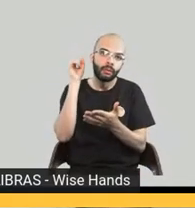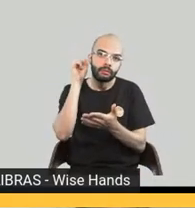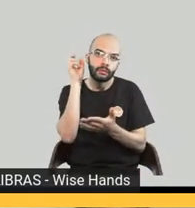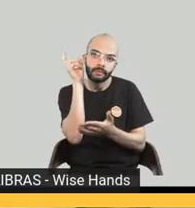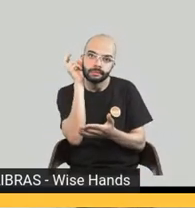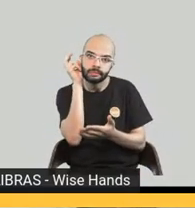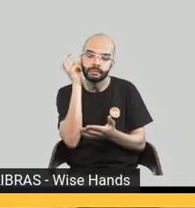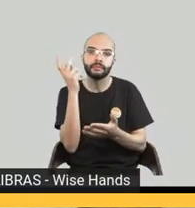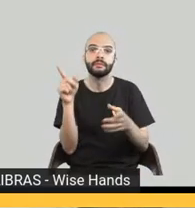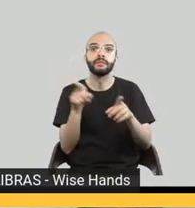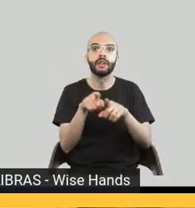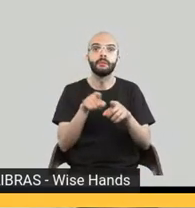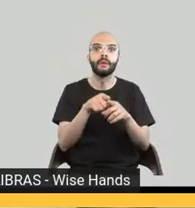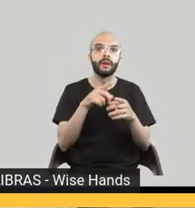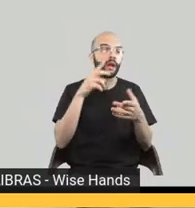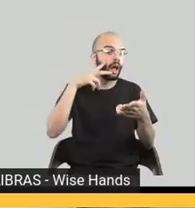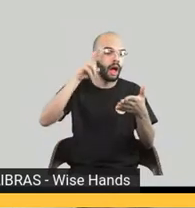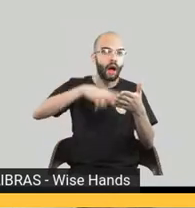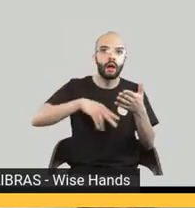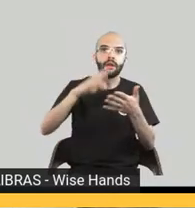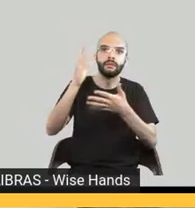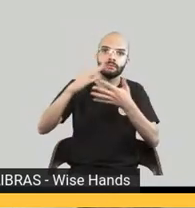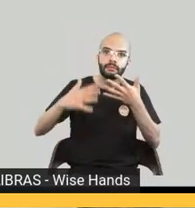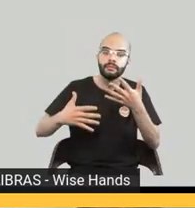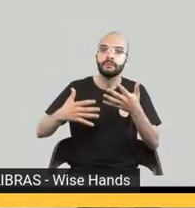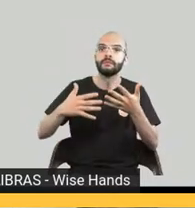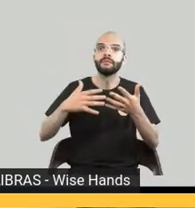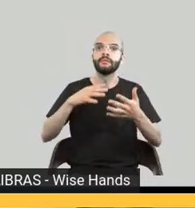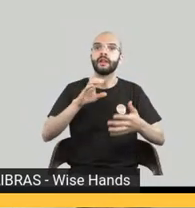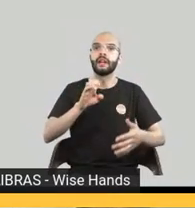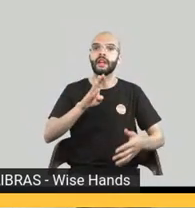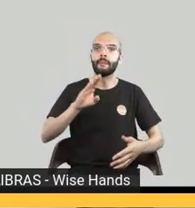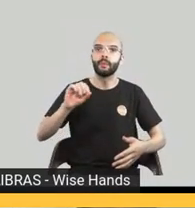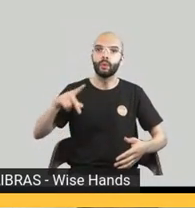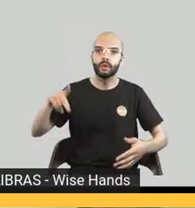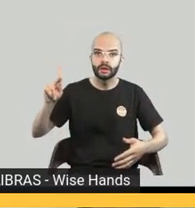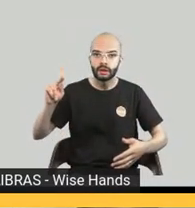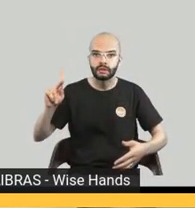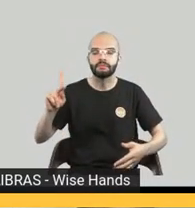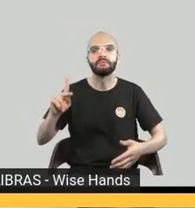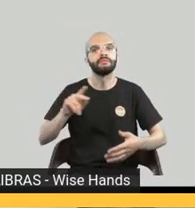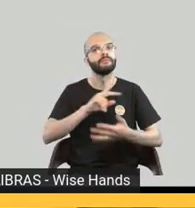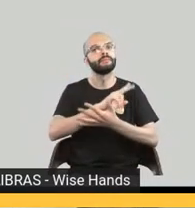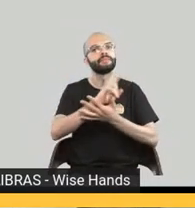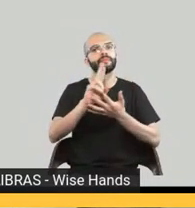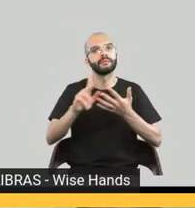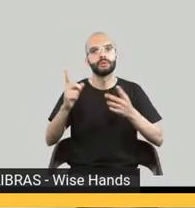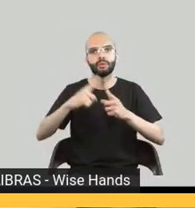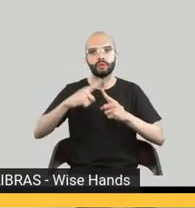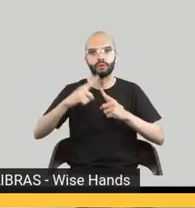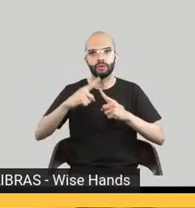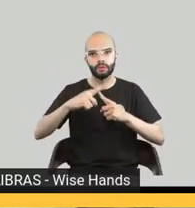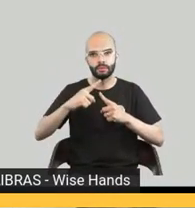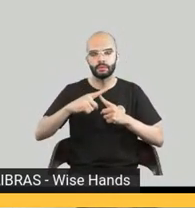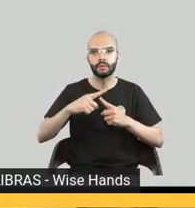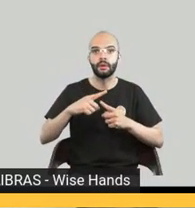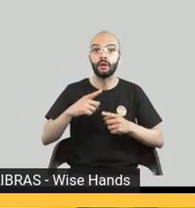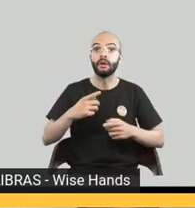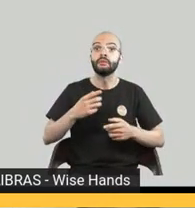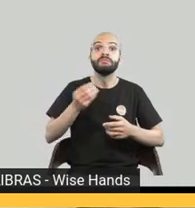universo novo que está crescendo e vamos experimentar com formatos novos sem medo